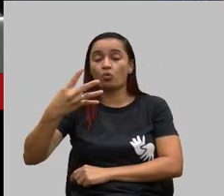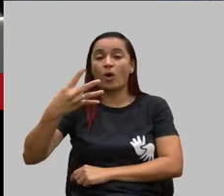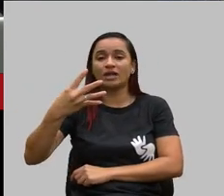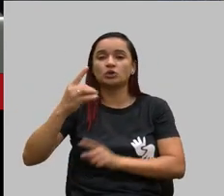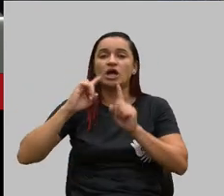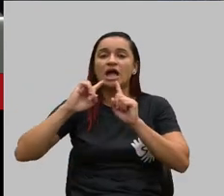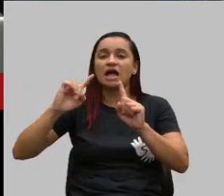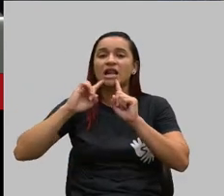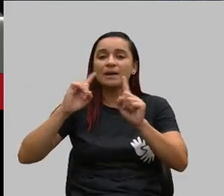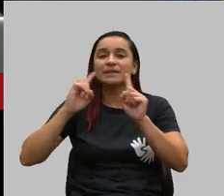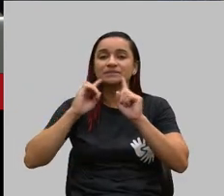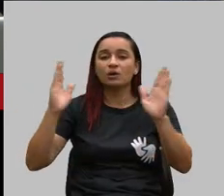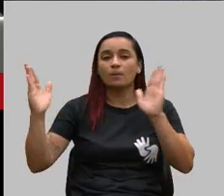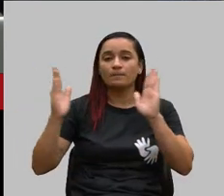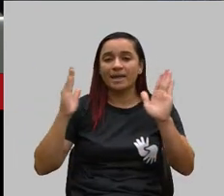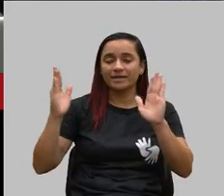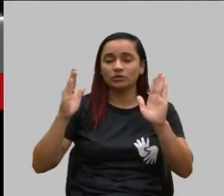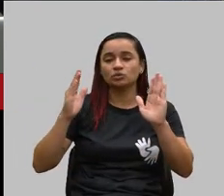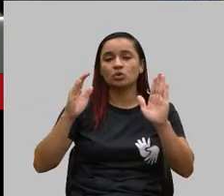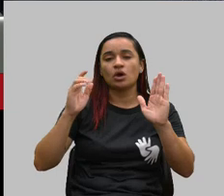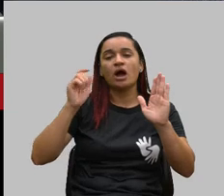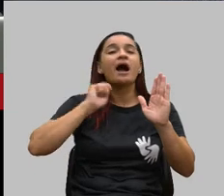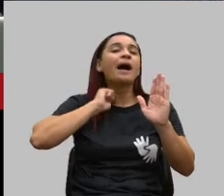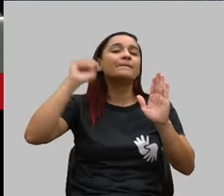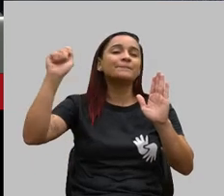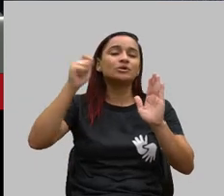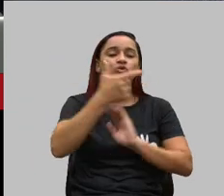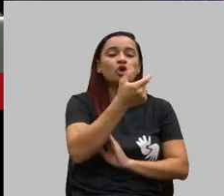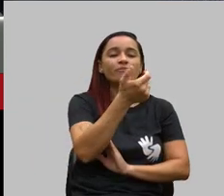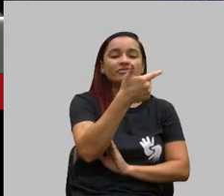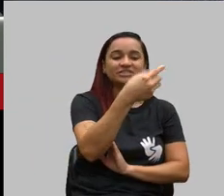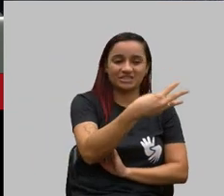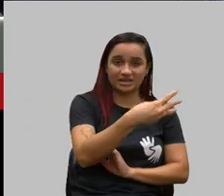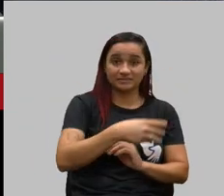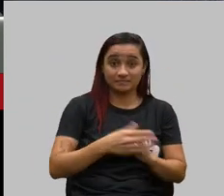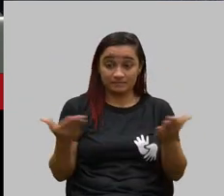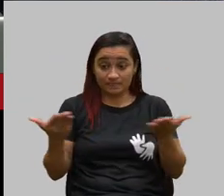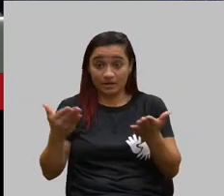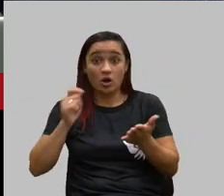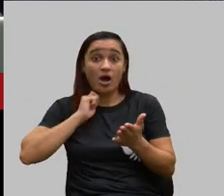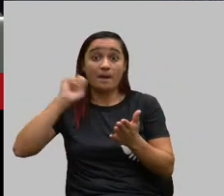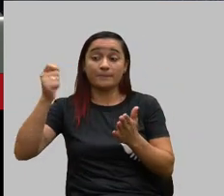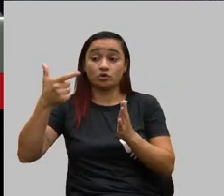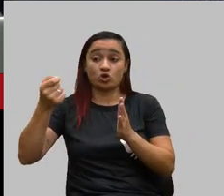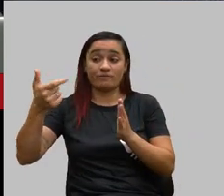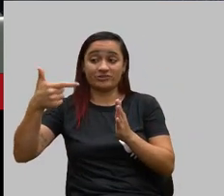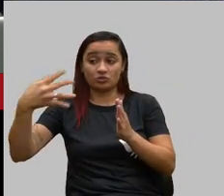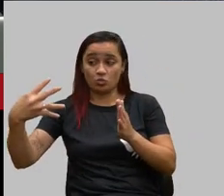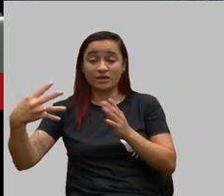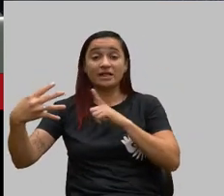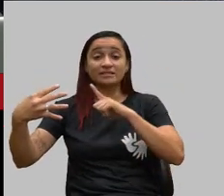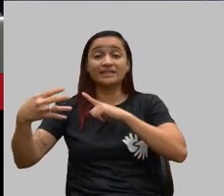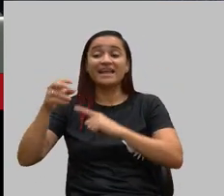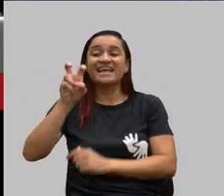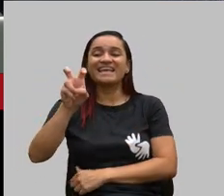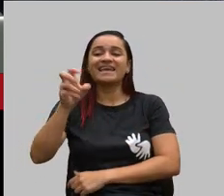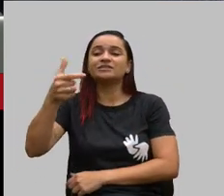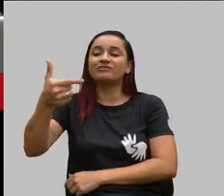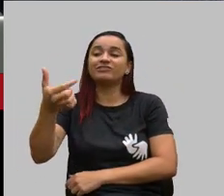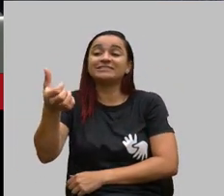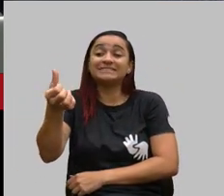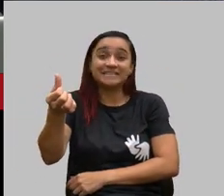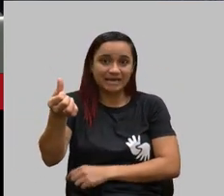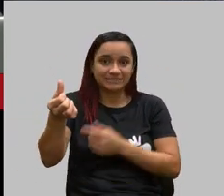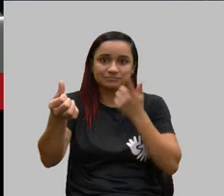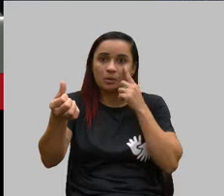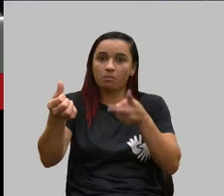de 2023. No período de abril de 2024, nós tivemos 526. Isso é um aumento de